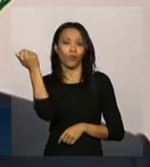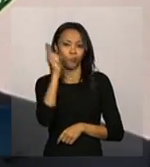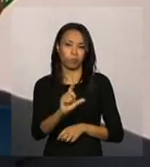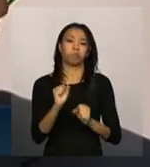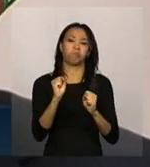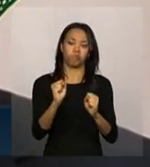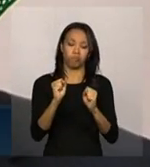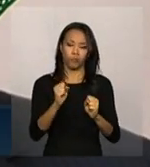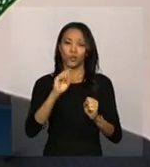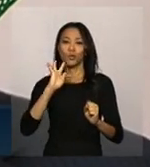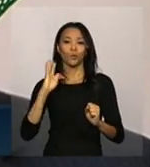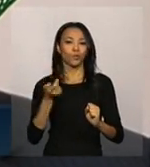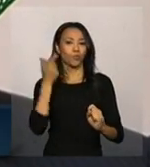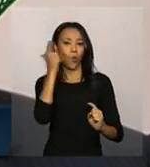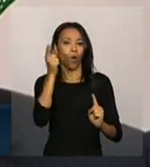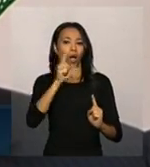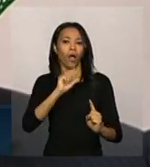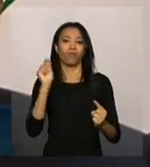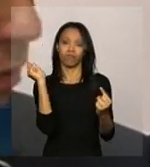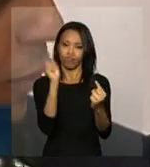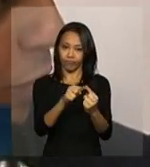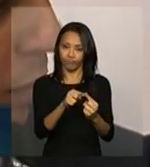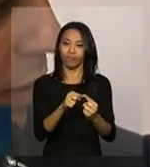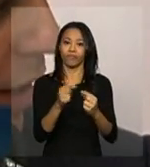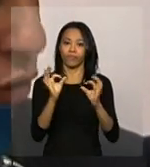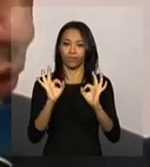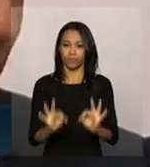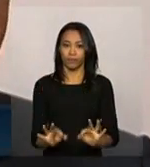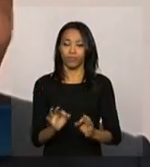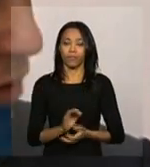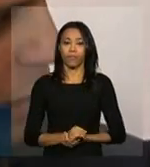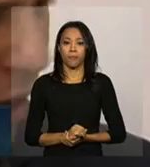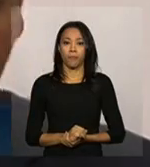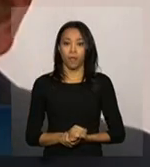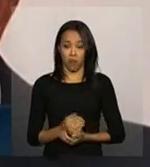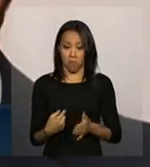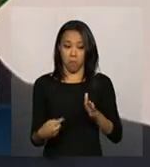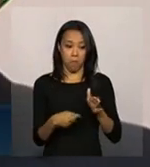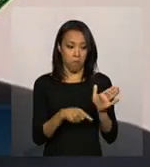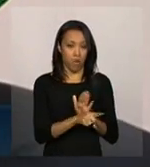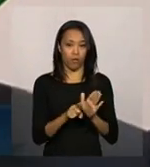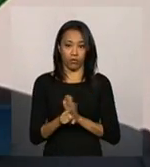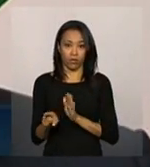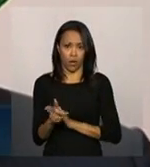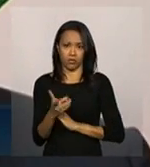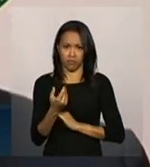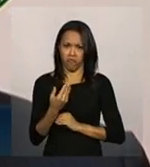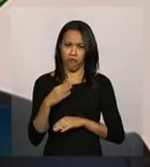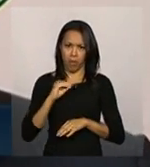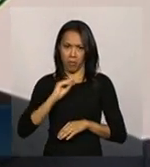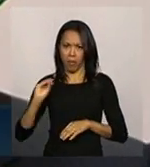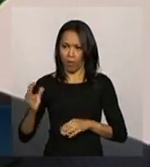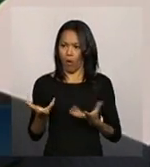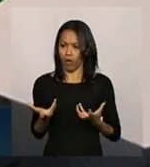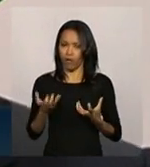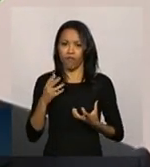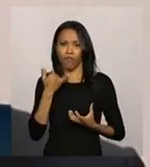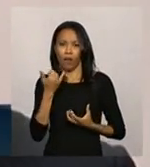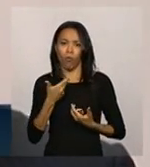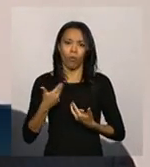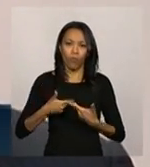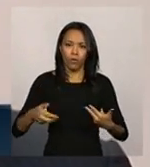objetivos foram alcançados. Bom, questiona a mesa se alguém gostaria de falar. Nós já, de imediato, passaremos